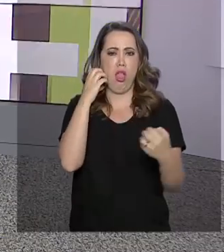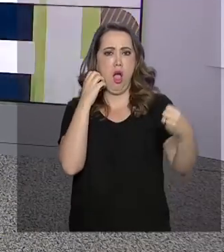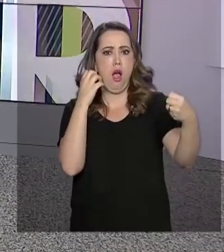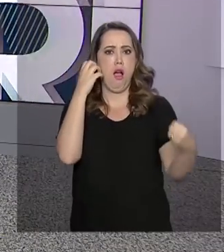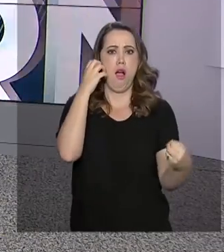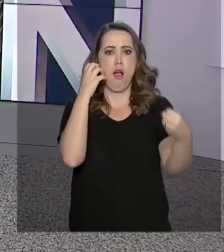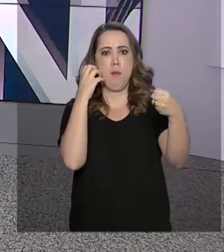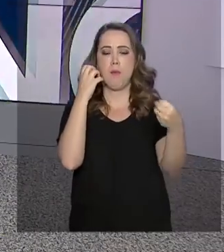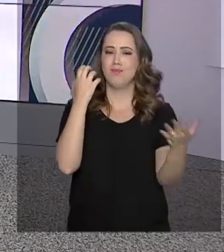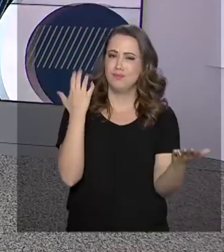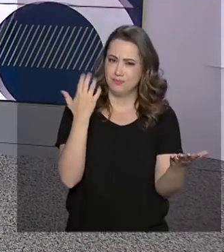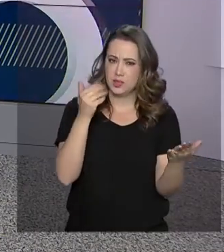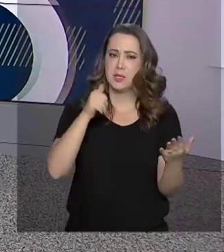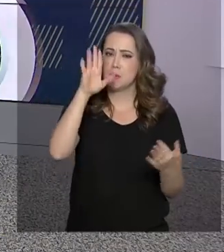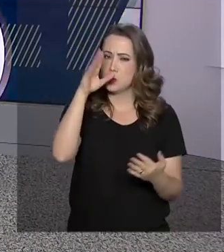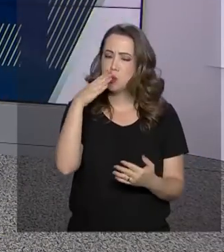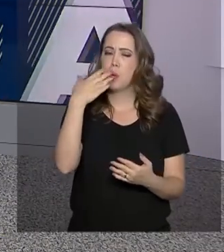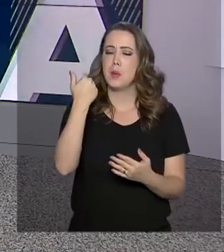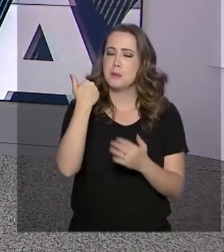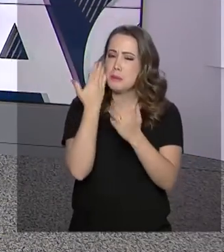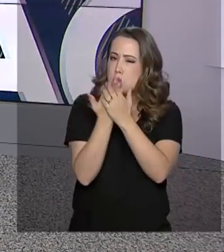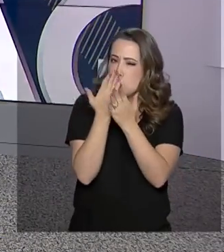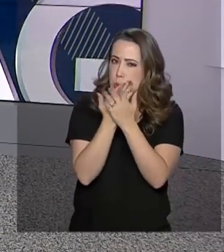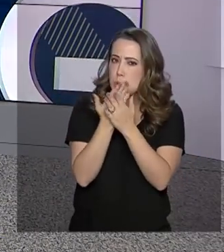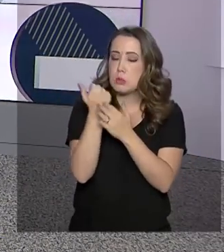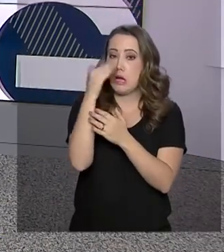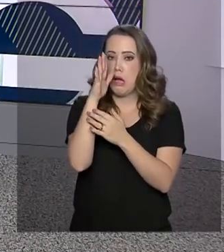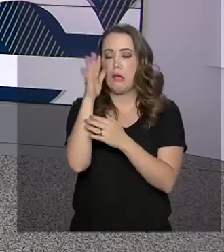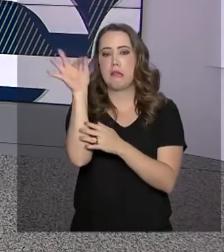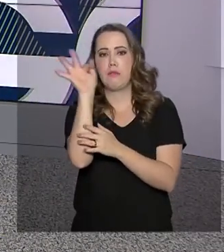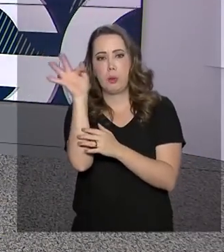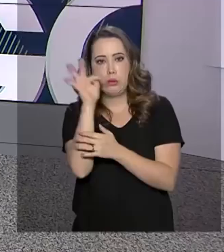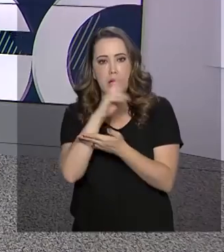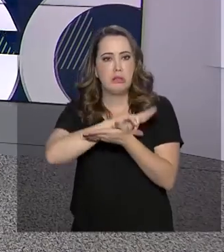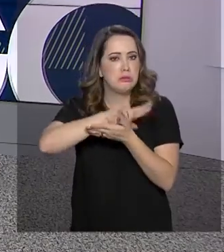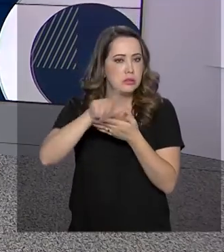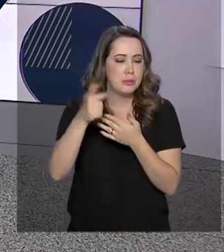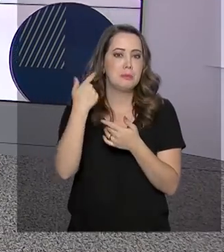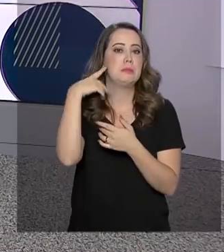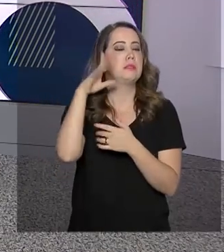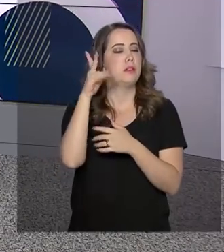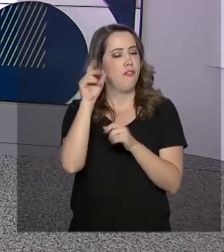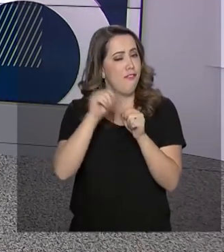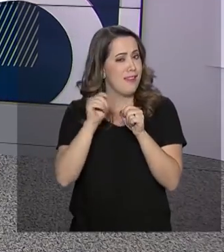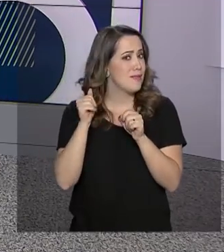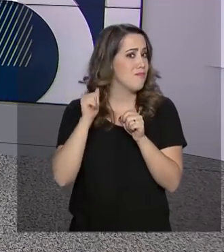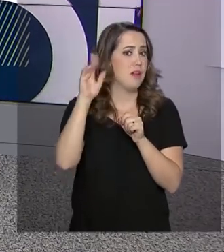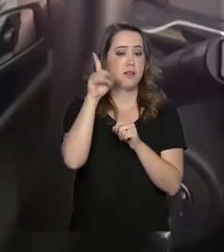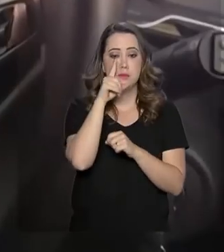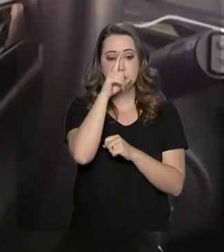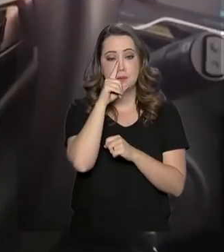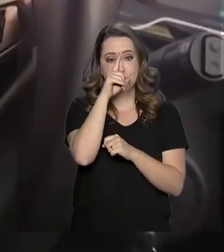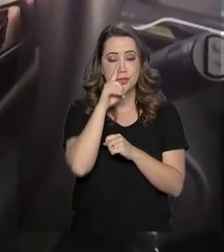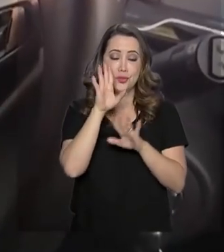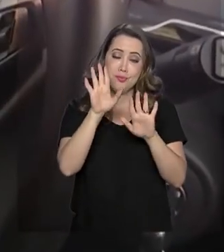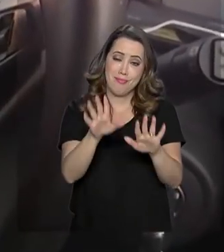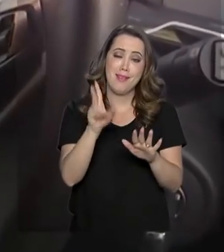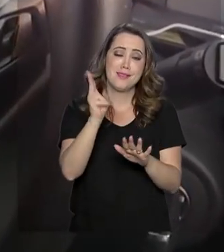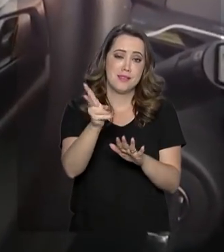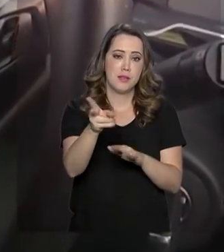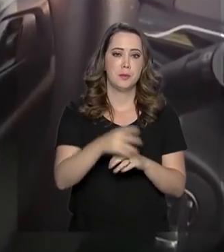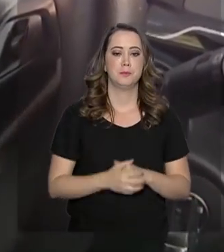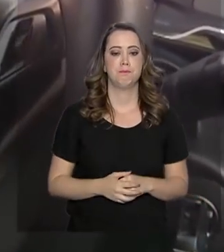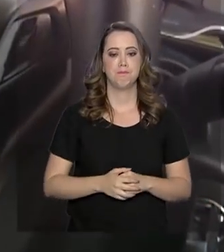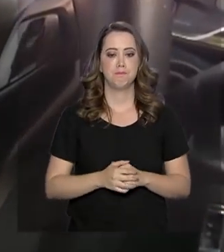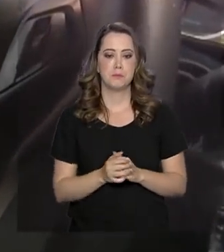maior escolaridade, são os que mais têm esse hábito preocupante, perigoso, mas muito comum. Celular e